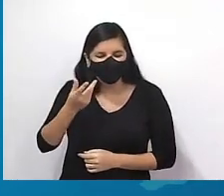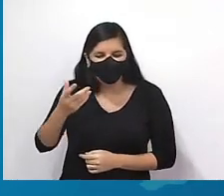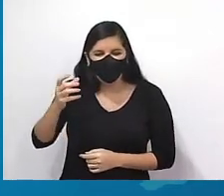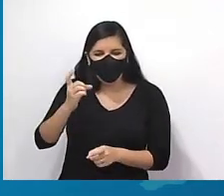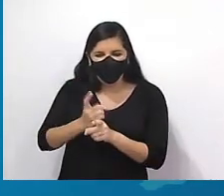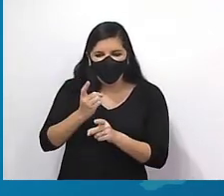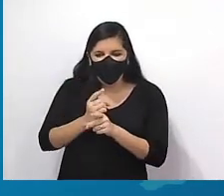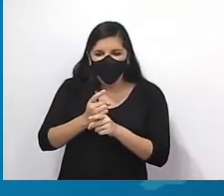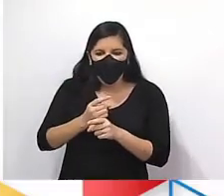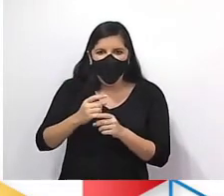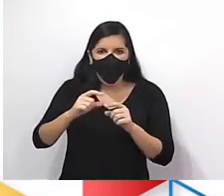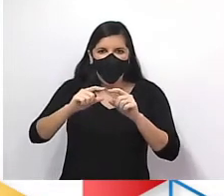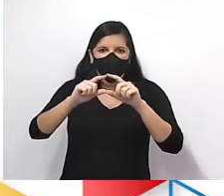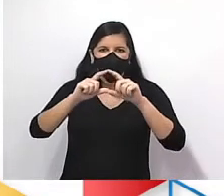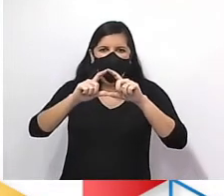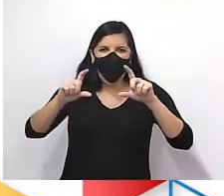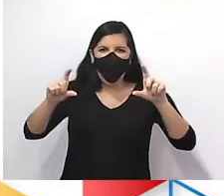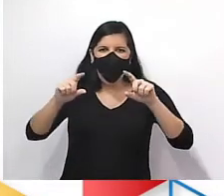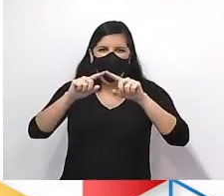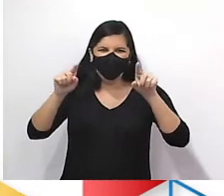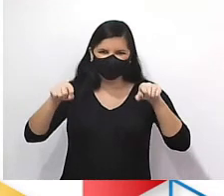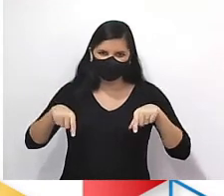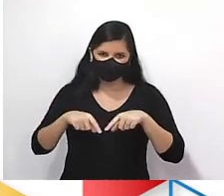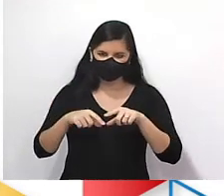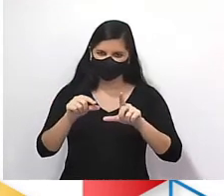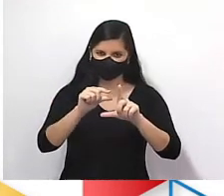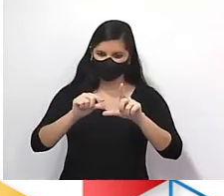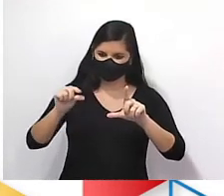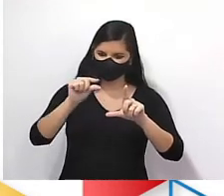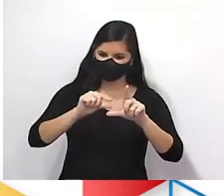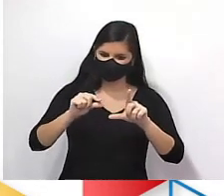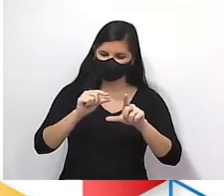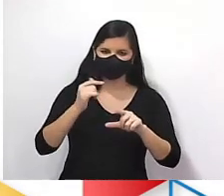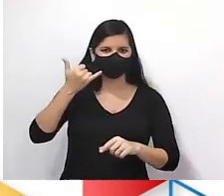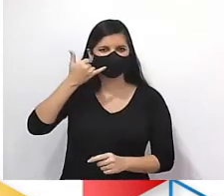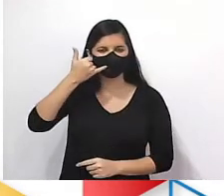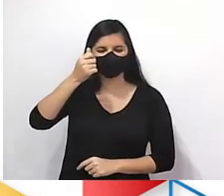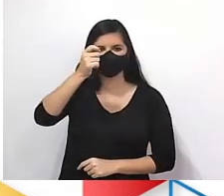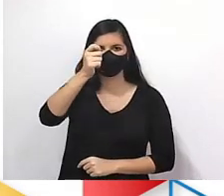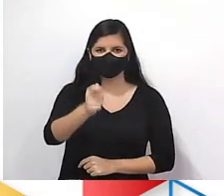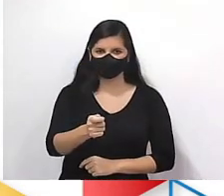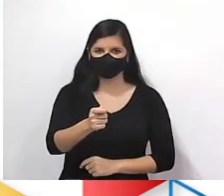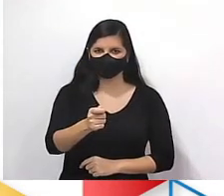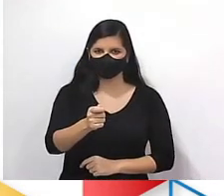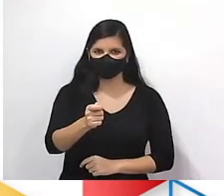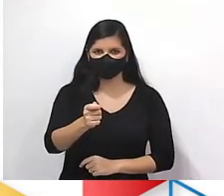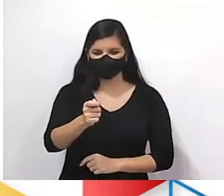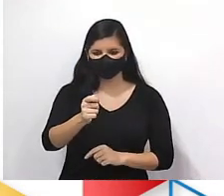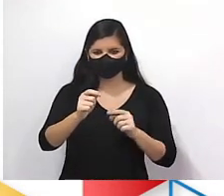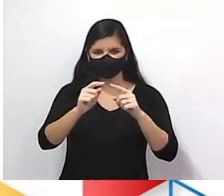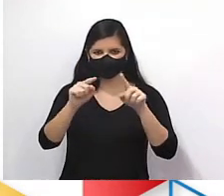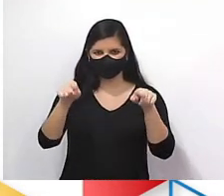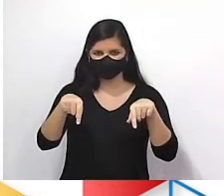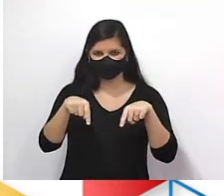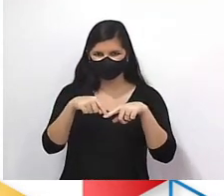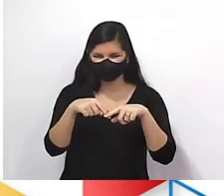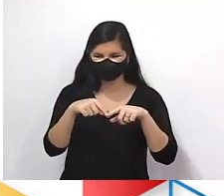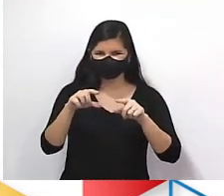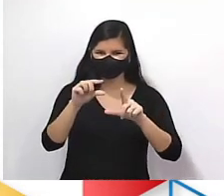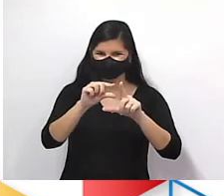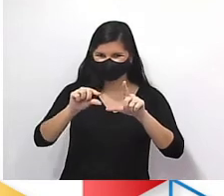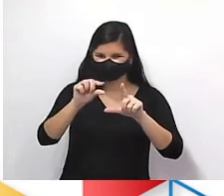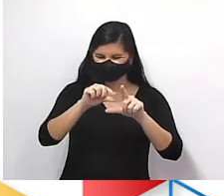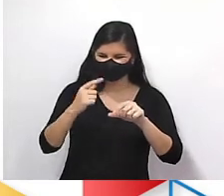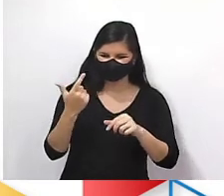Basta você apontar a câmera do teu celular pra esse QR Code que tá aí na tua tela. Esse quadradinho preto e branco tá bem aí